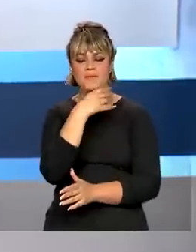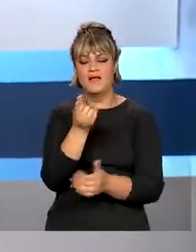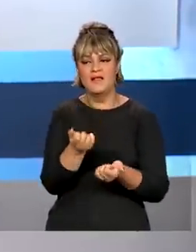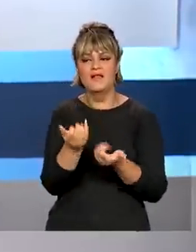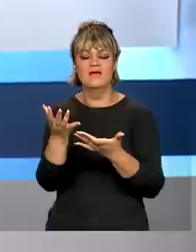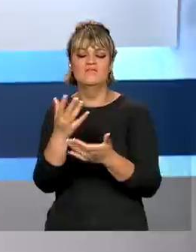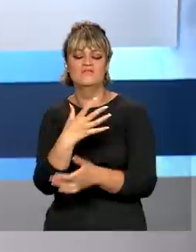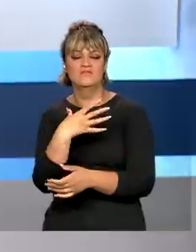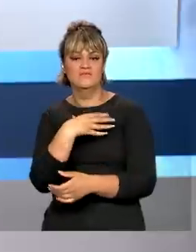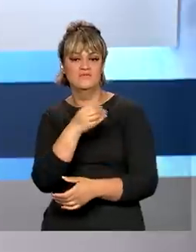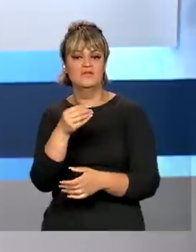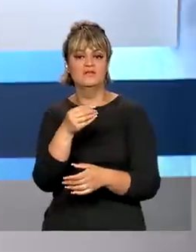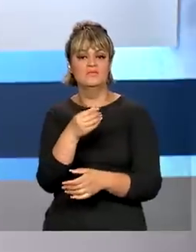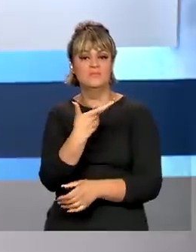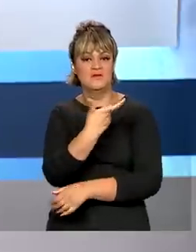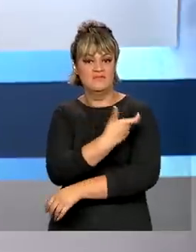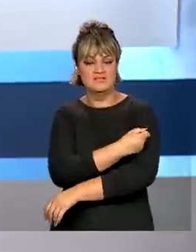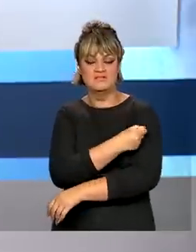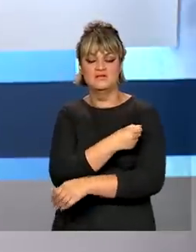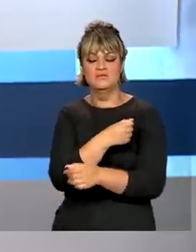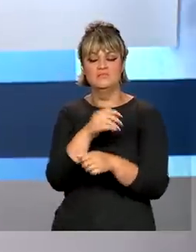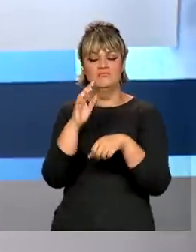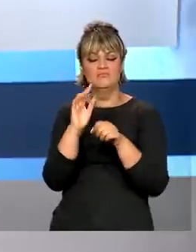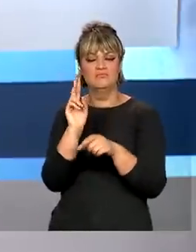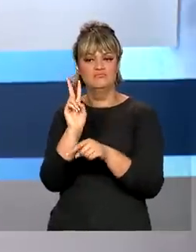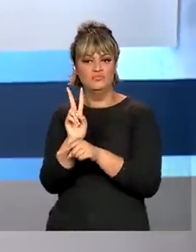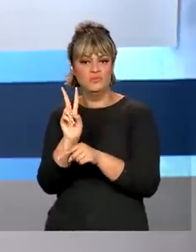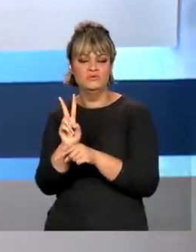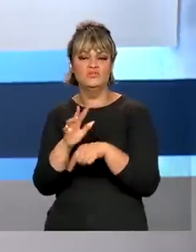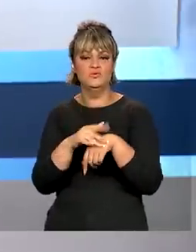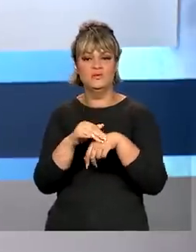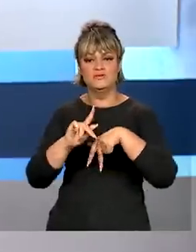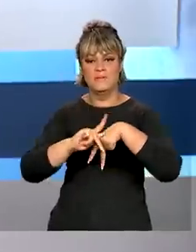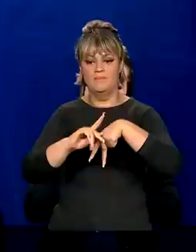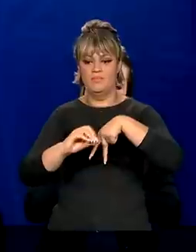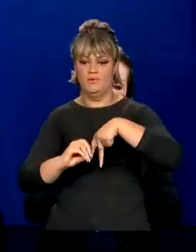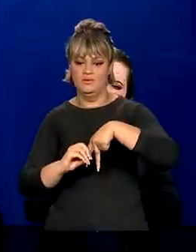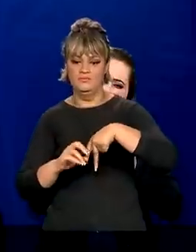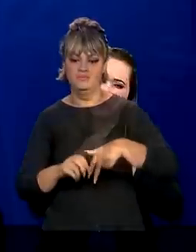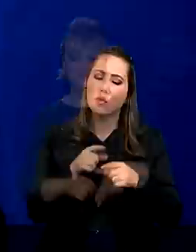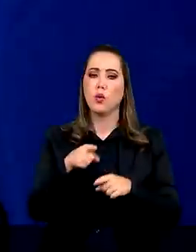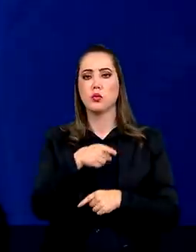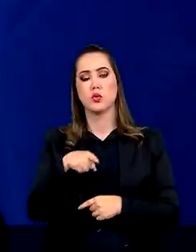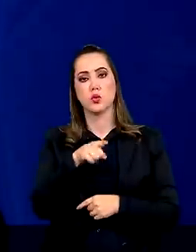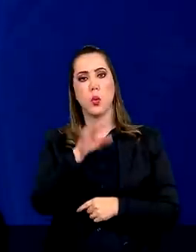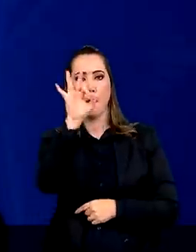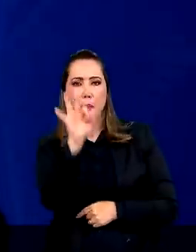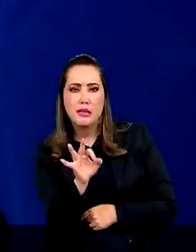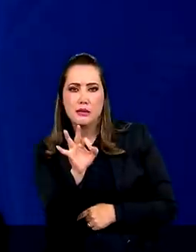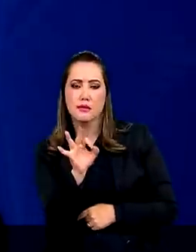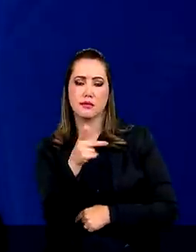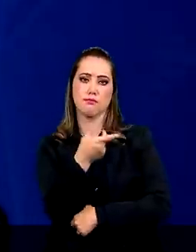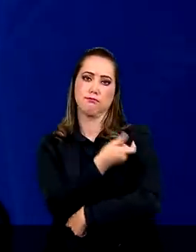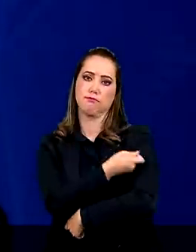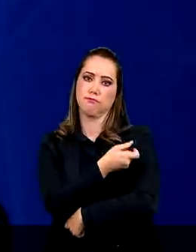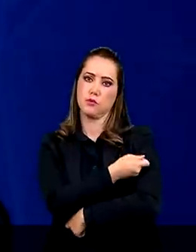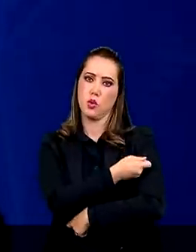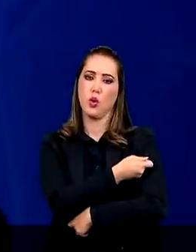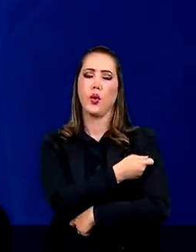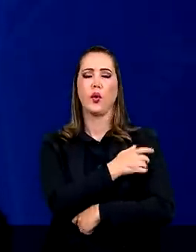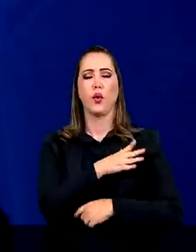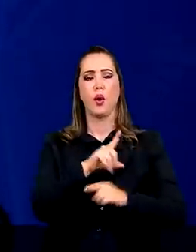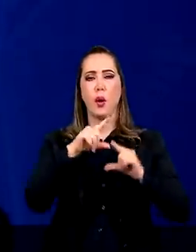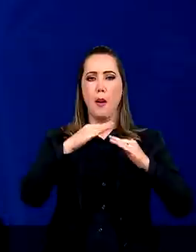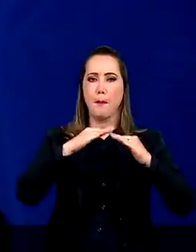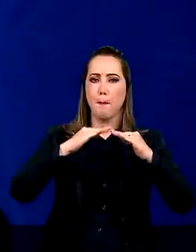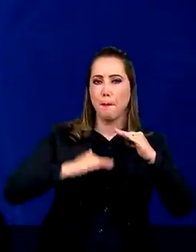que vacinem seus filhos abaixo de 5 anos contra a poliomielite. A taxa de vacinação ainda